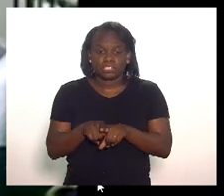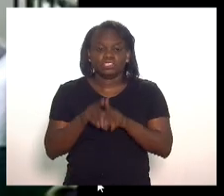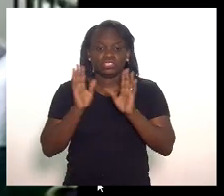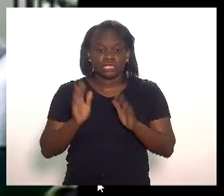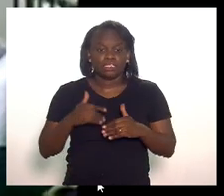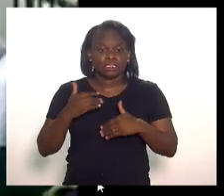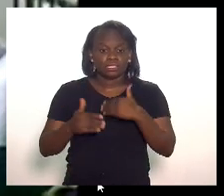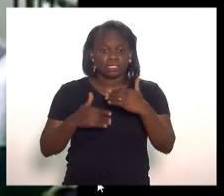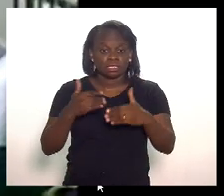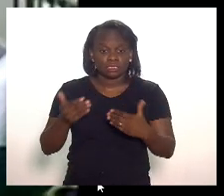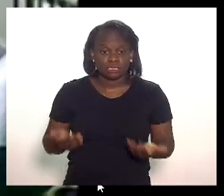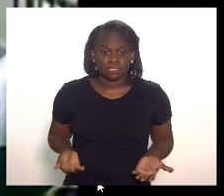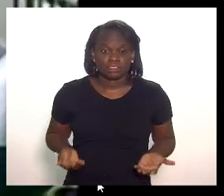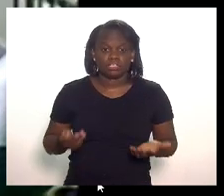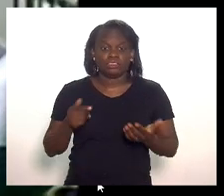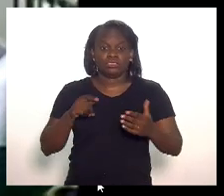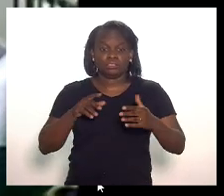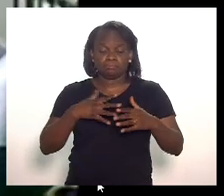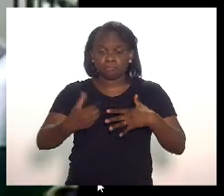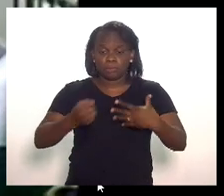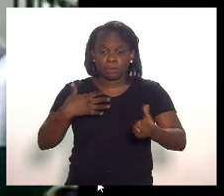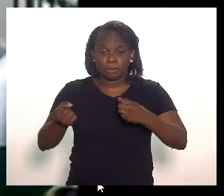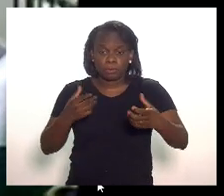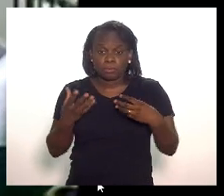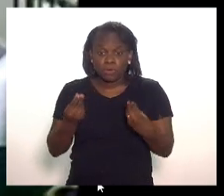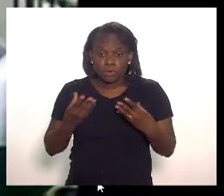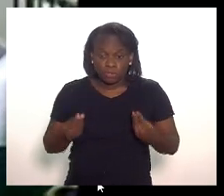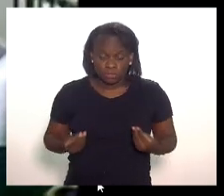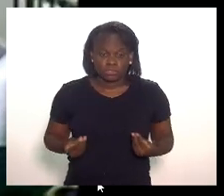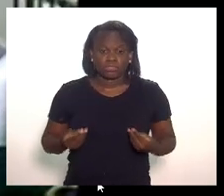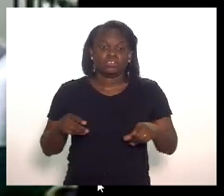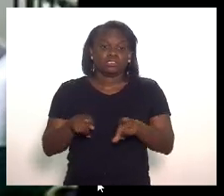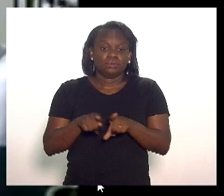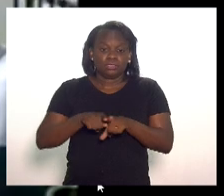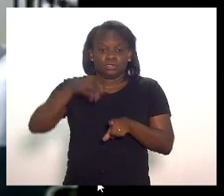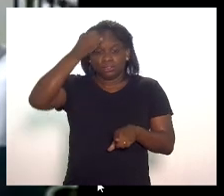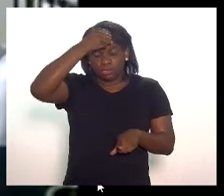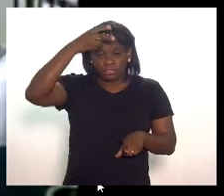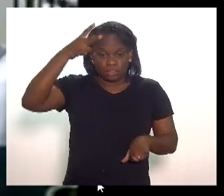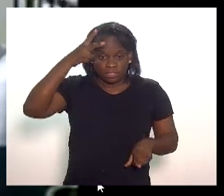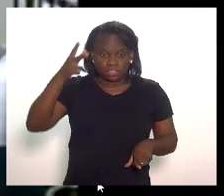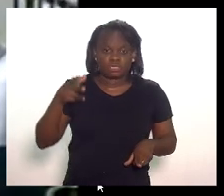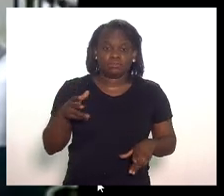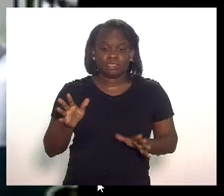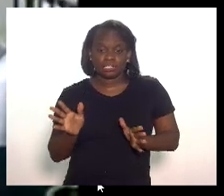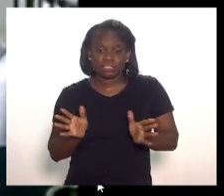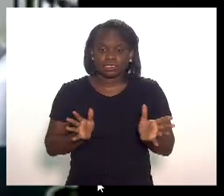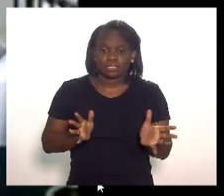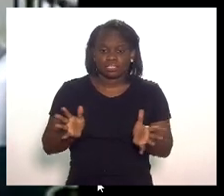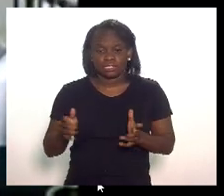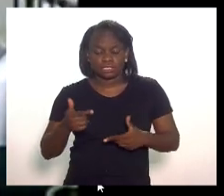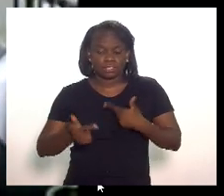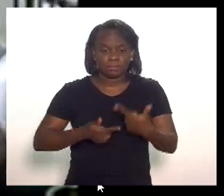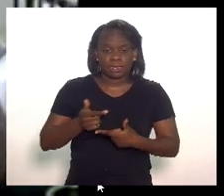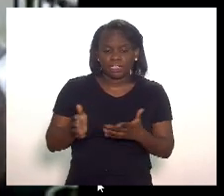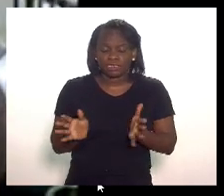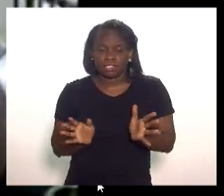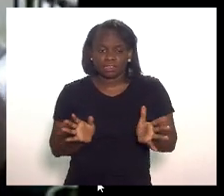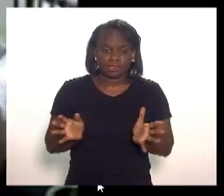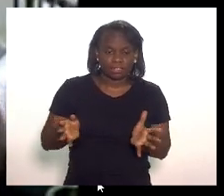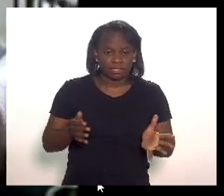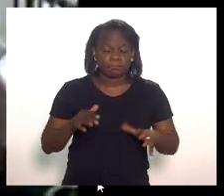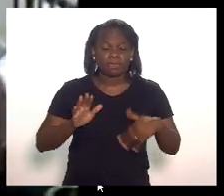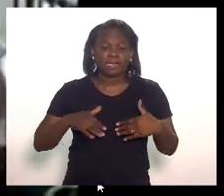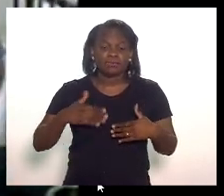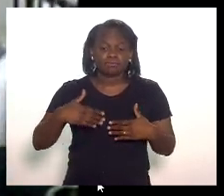tendência de subida nas curvas de contágio muito evidente a prefeitura foi administrando a situação de uma forma que